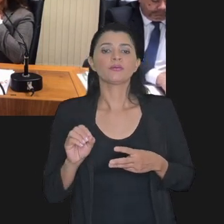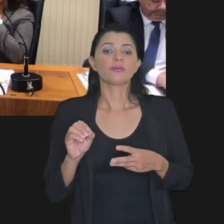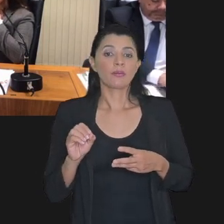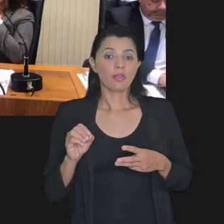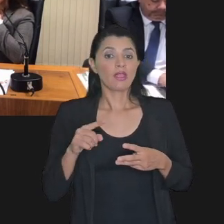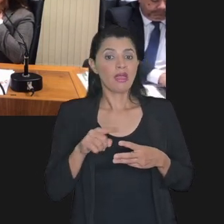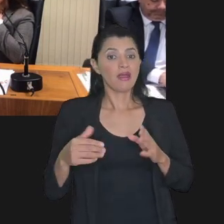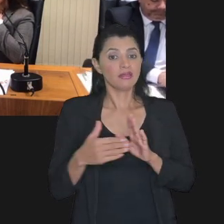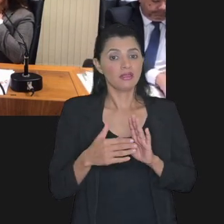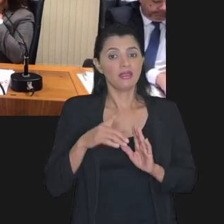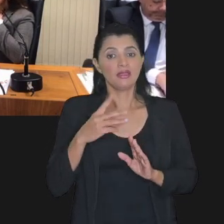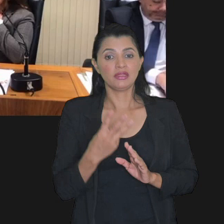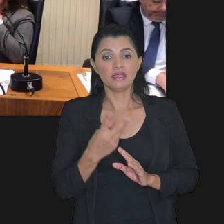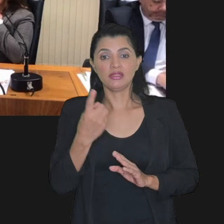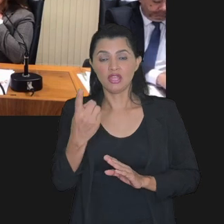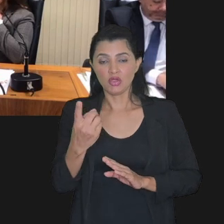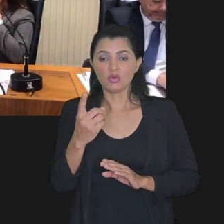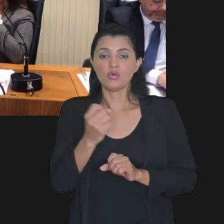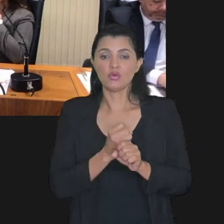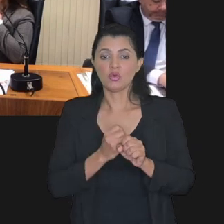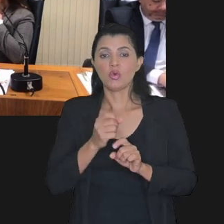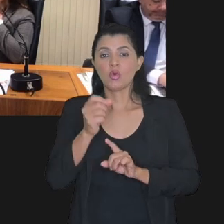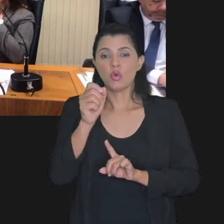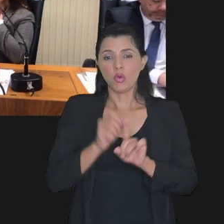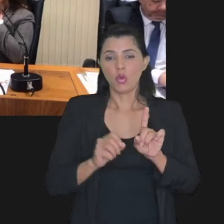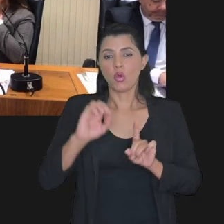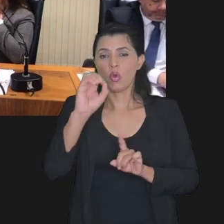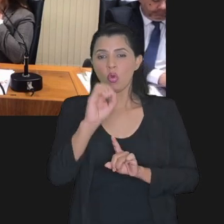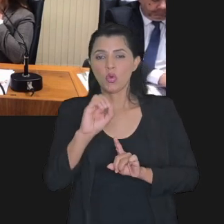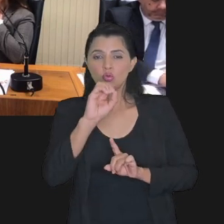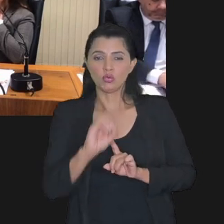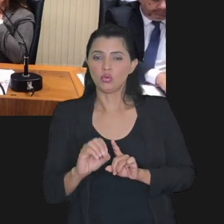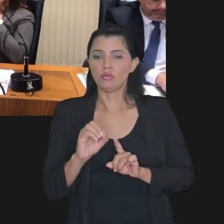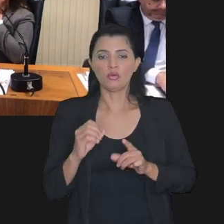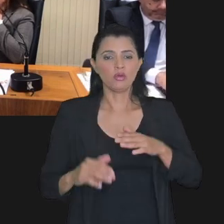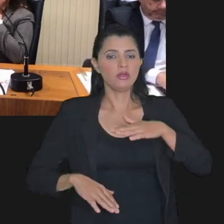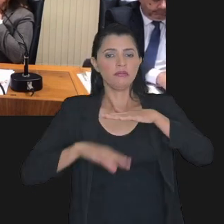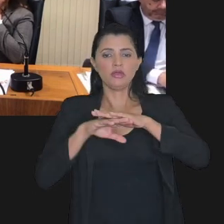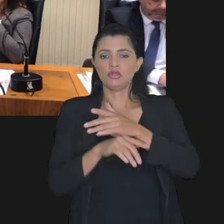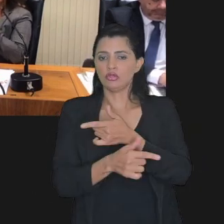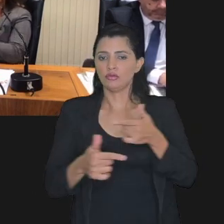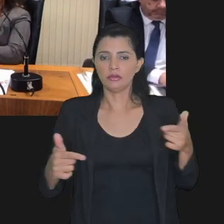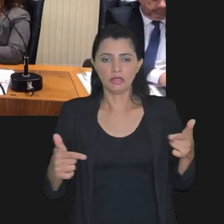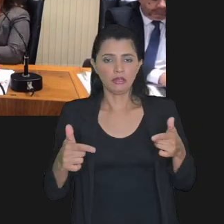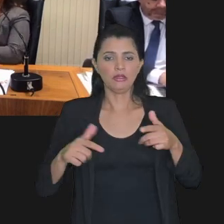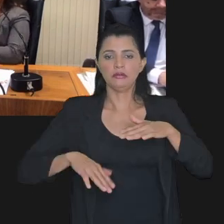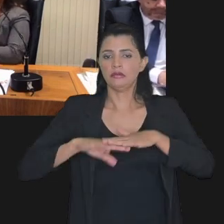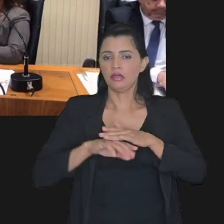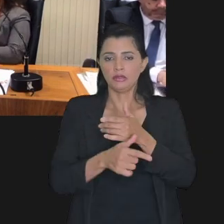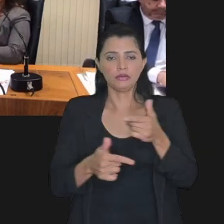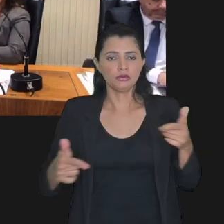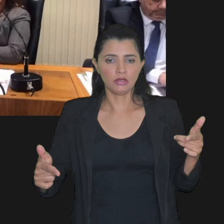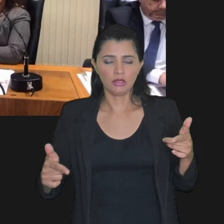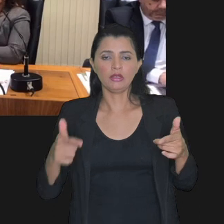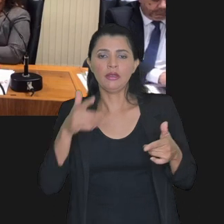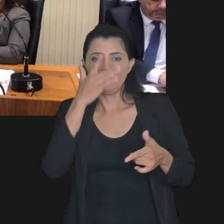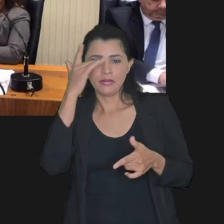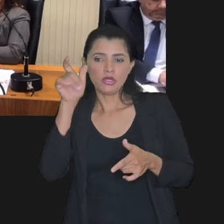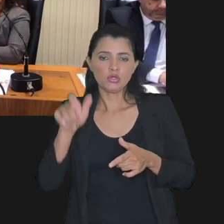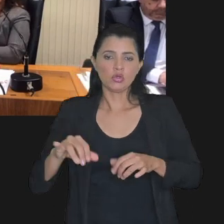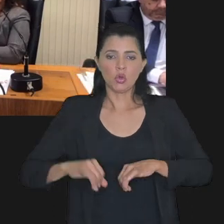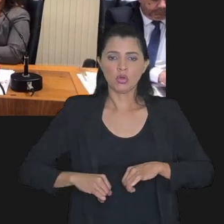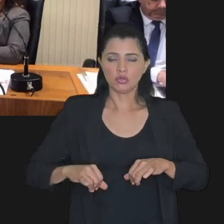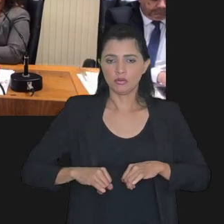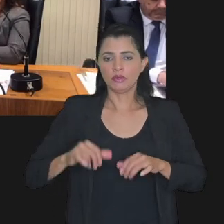adesão é até 31 de 10 de 2022. Não tem limite de valor, não tem teto. Devedores impactados pela pandemia,